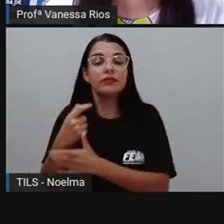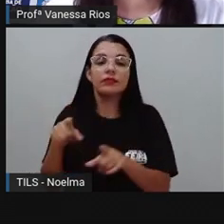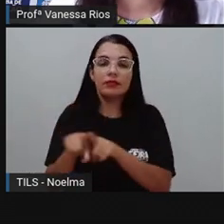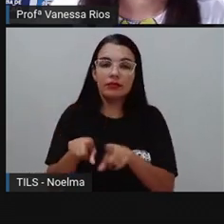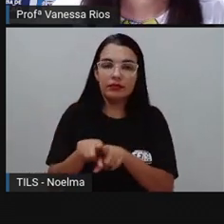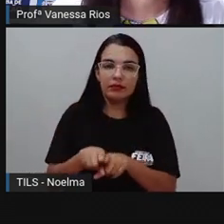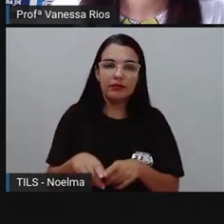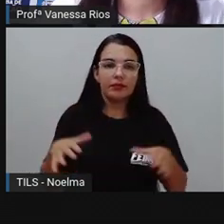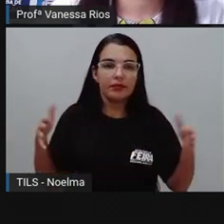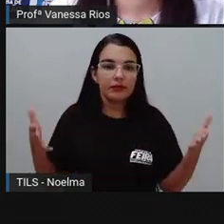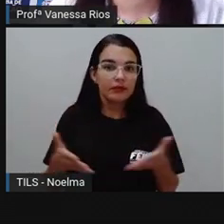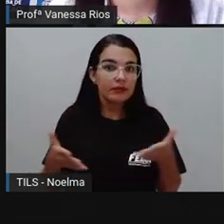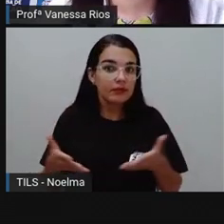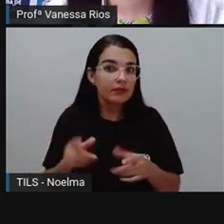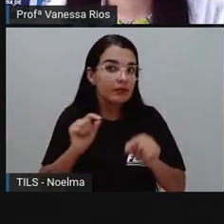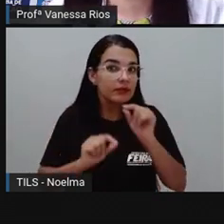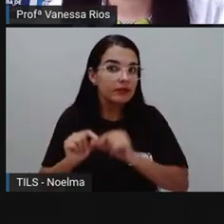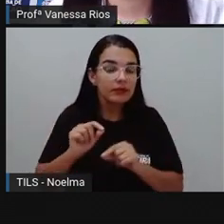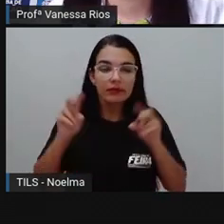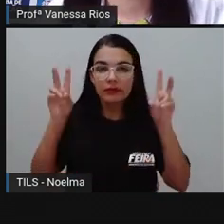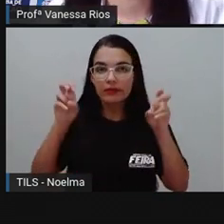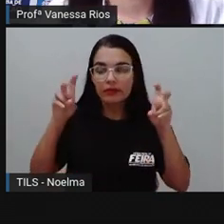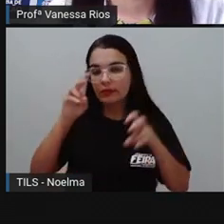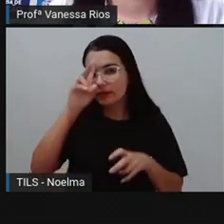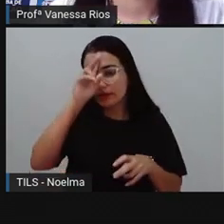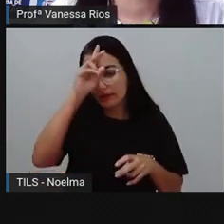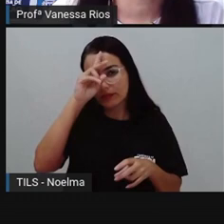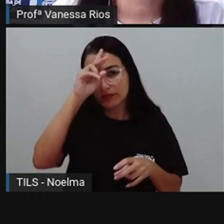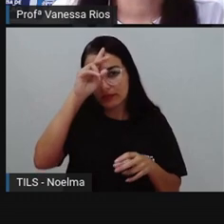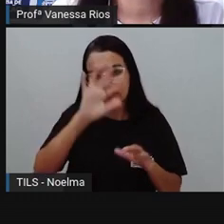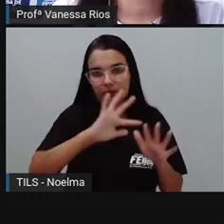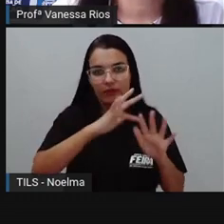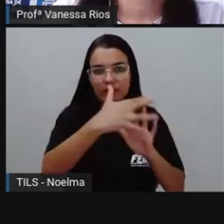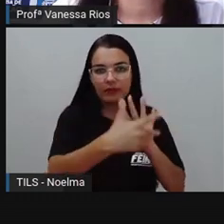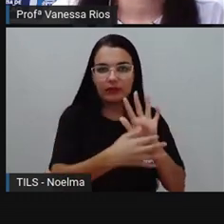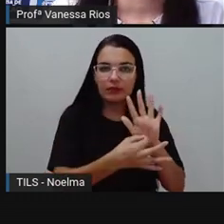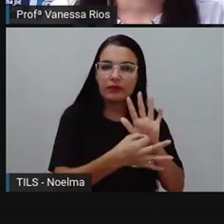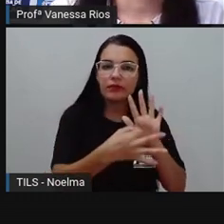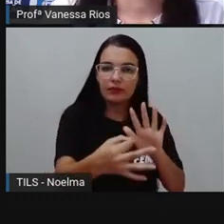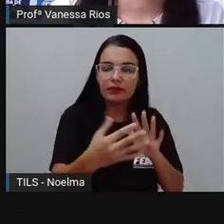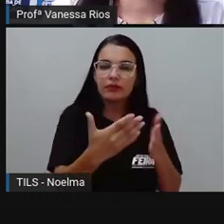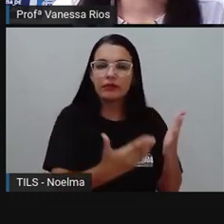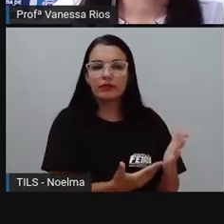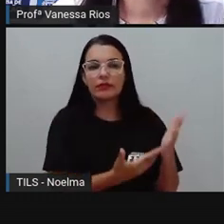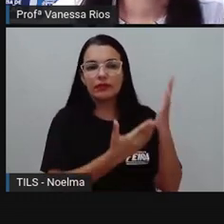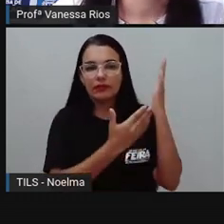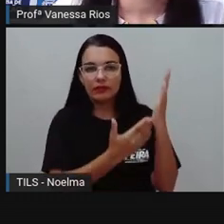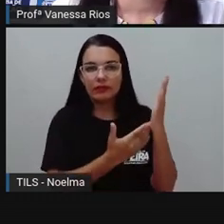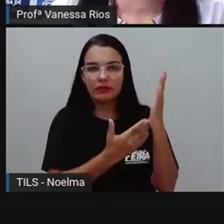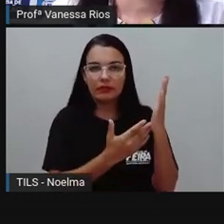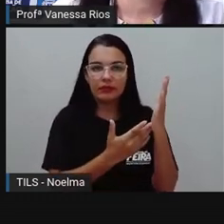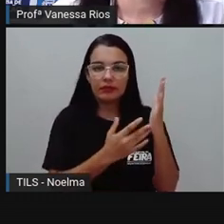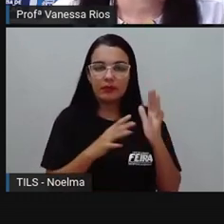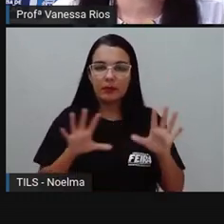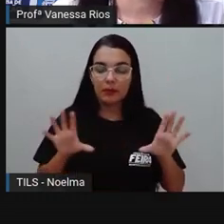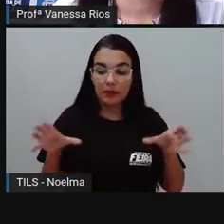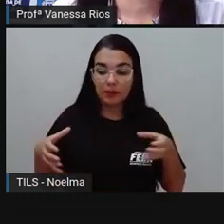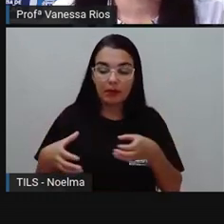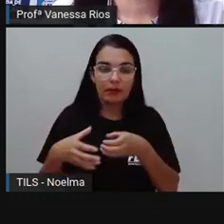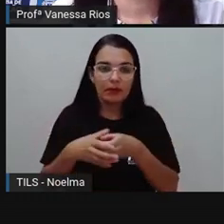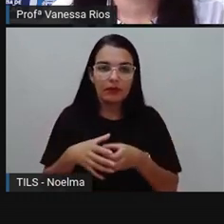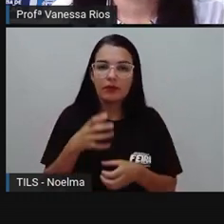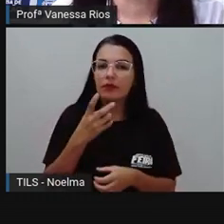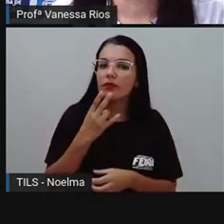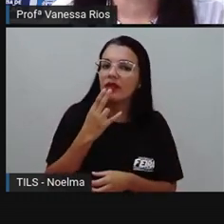falar justamente sobre essa história em quadrinhos que a gente observou a capa, né? É uma crítica à revista